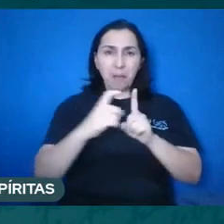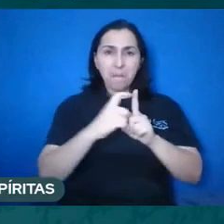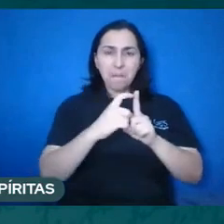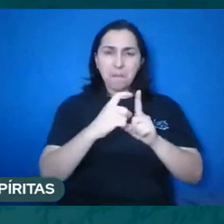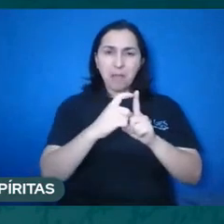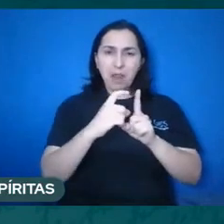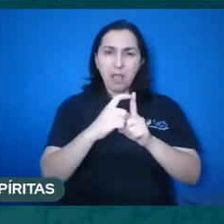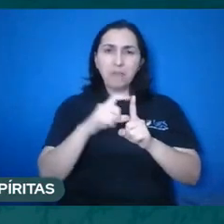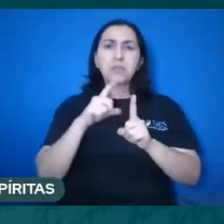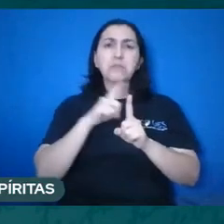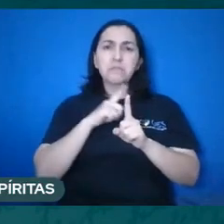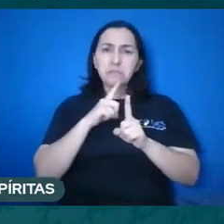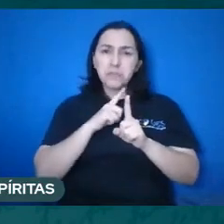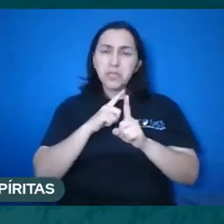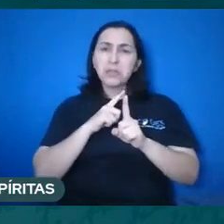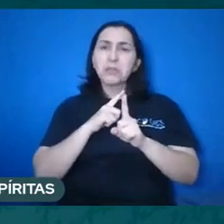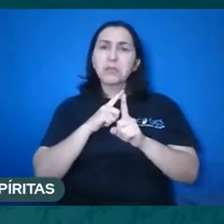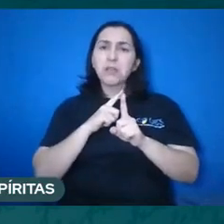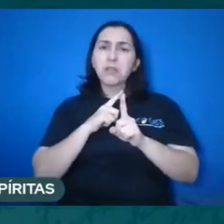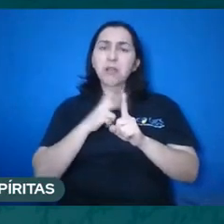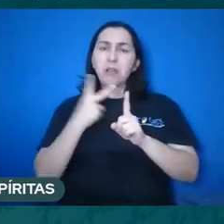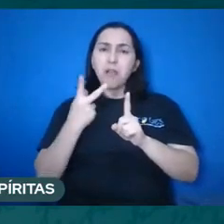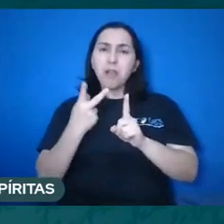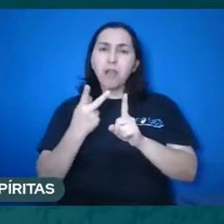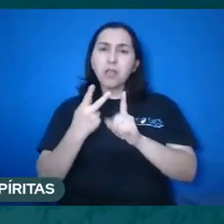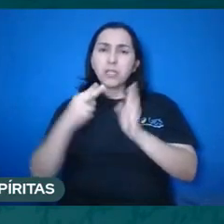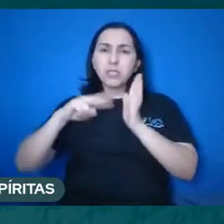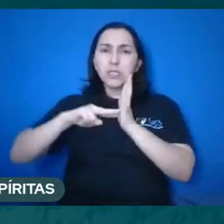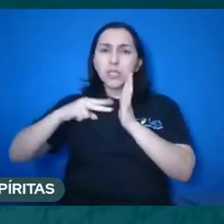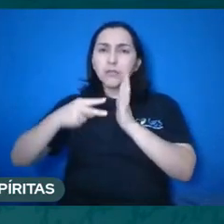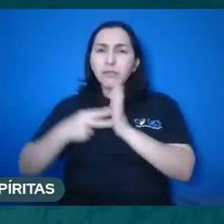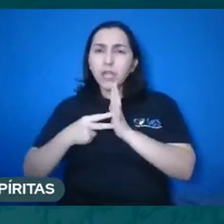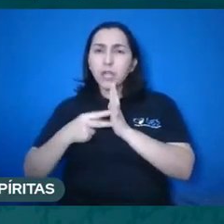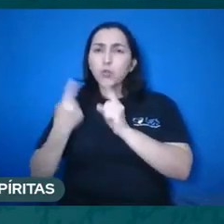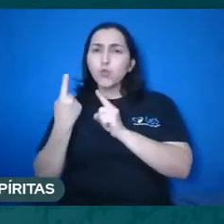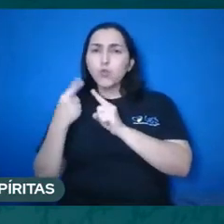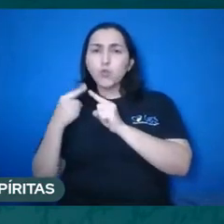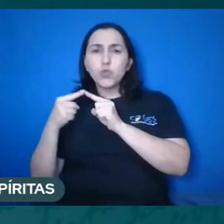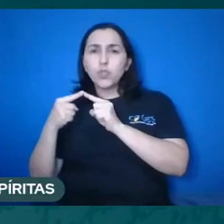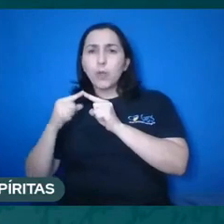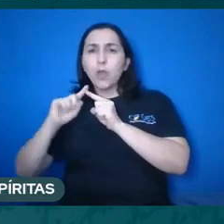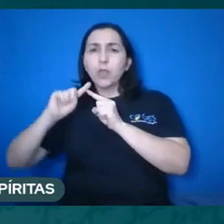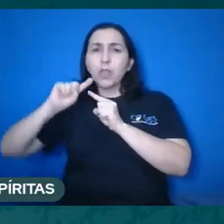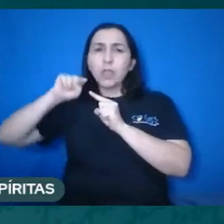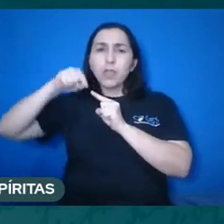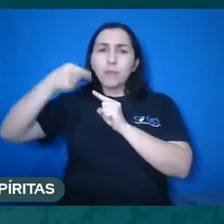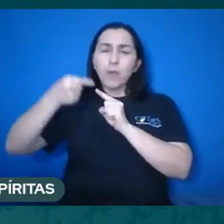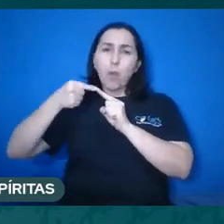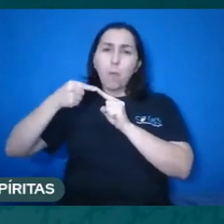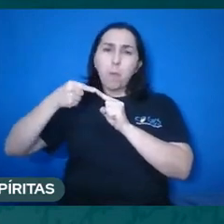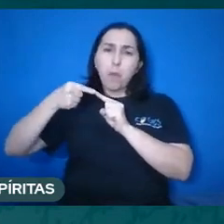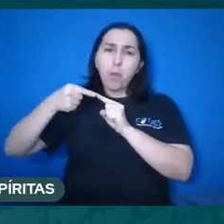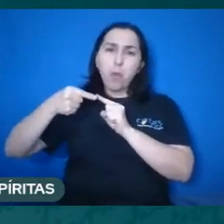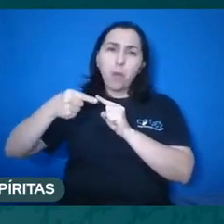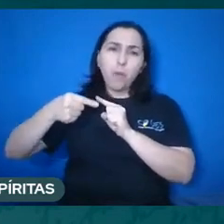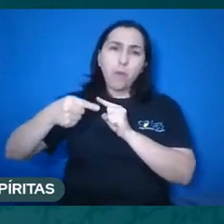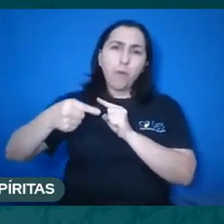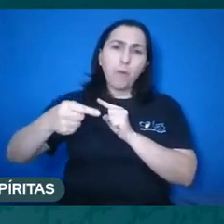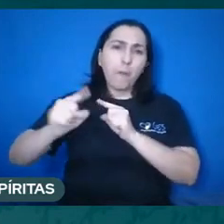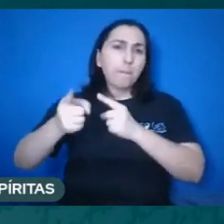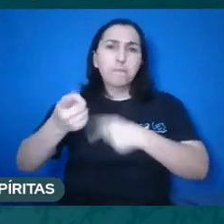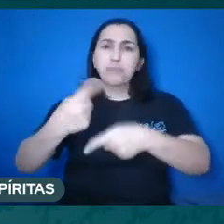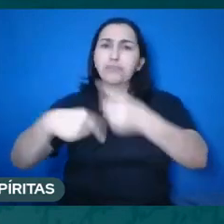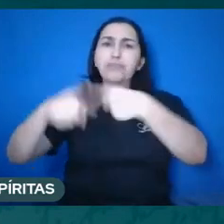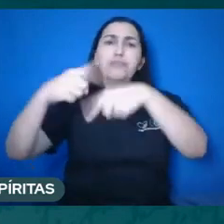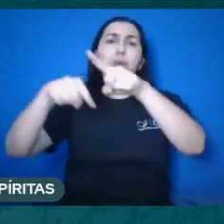passar do tempo, ela ganha um sentido completamente diverso, contrário, inclusive. Mas